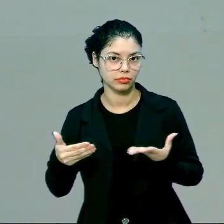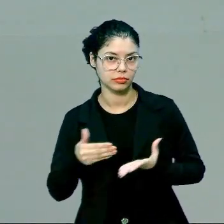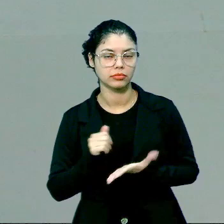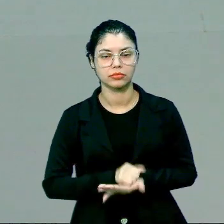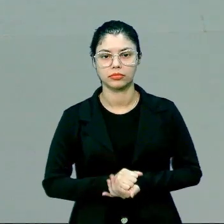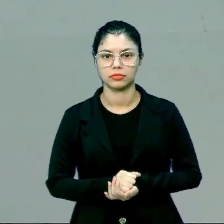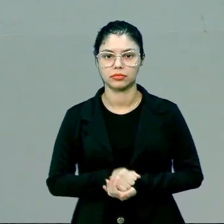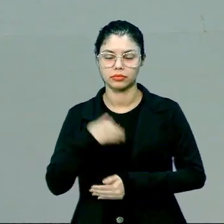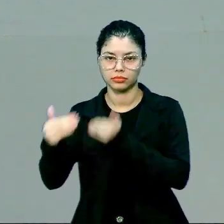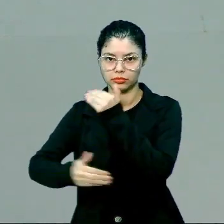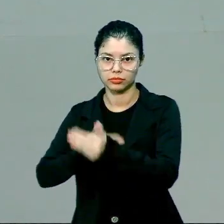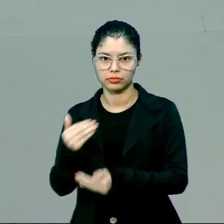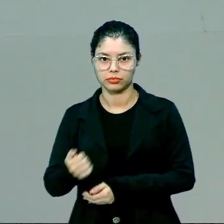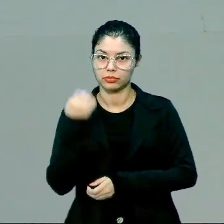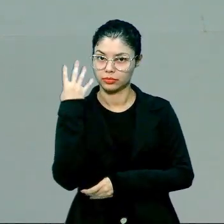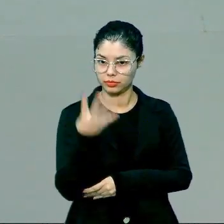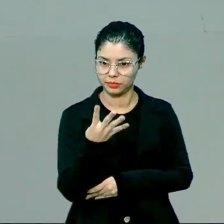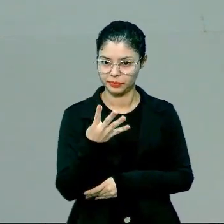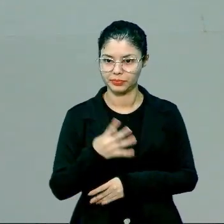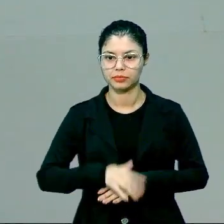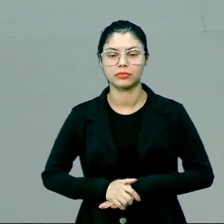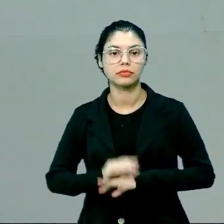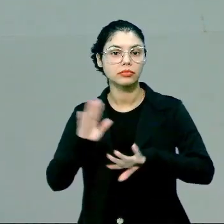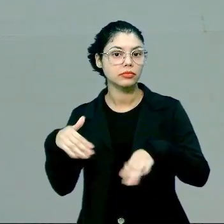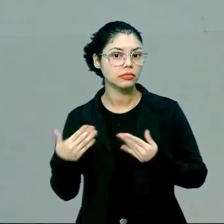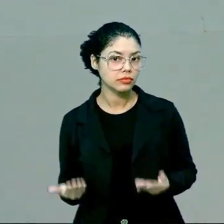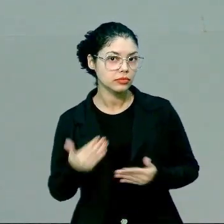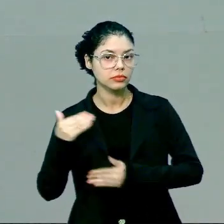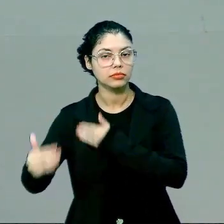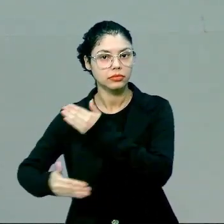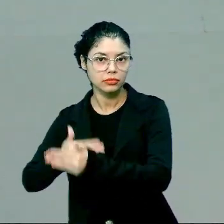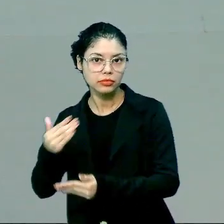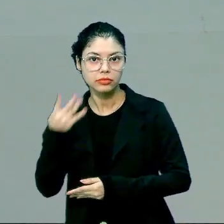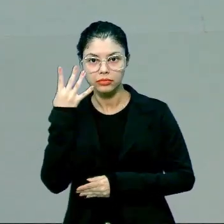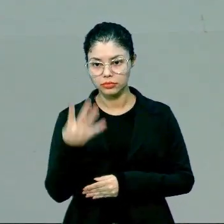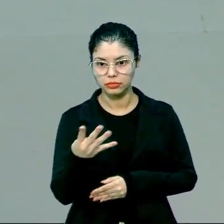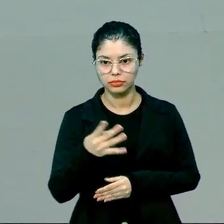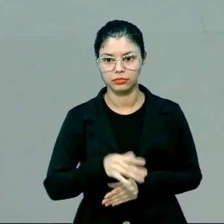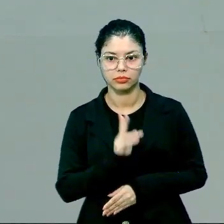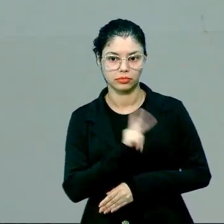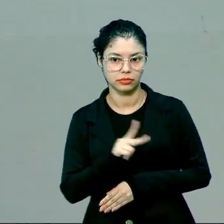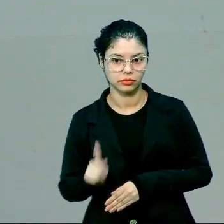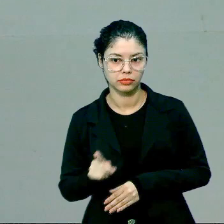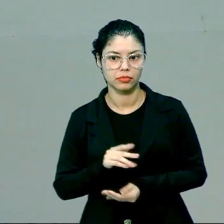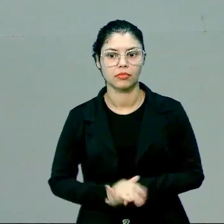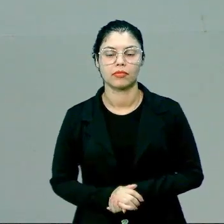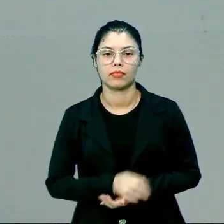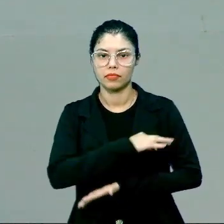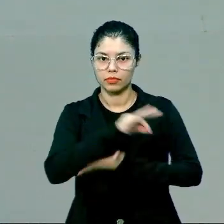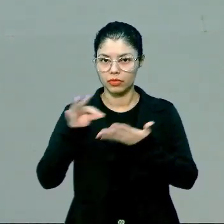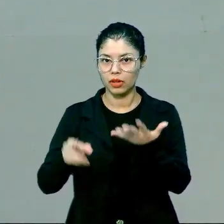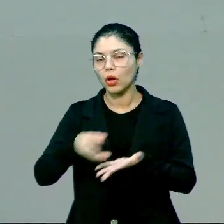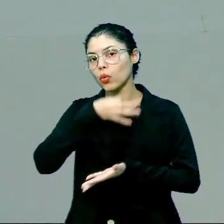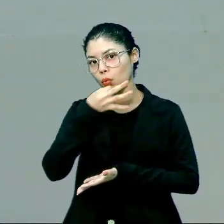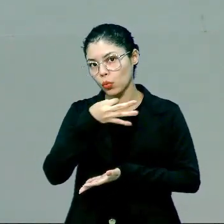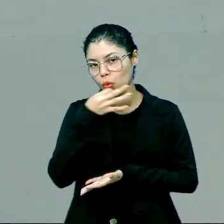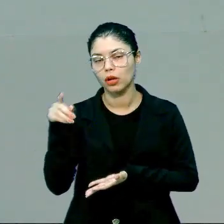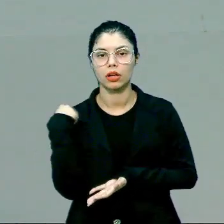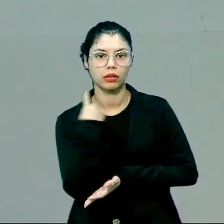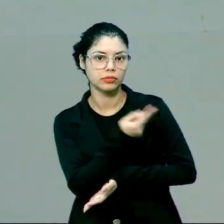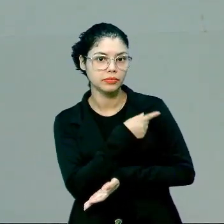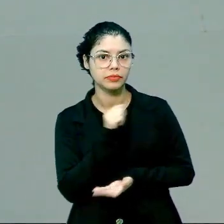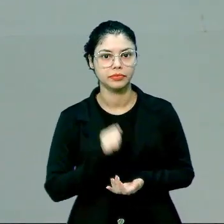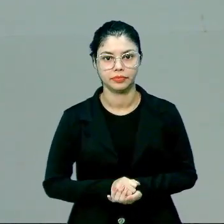estamos no desenvolvimento parte 4. E qual seria o desenvolvimento parte 4, professora? São tipos de argumentos que nós